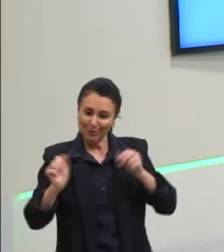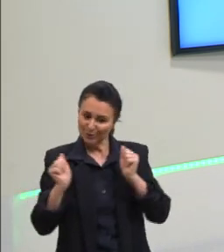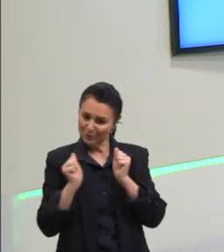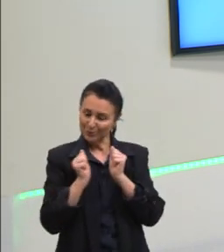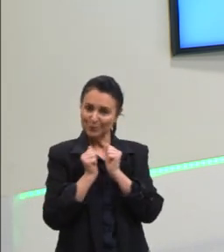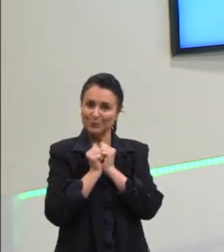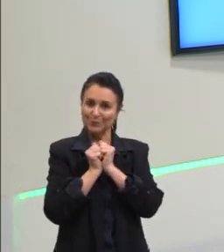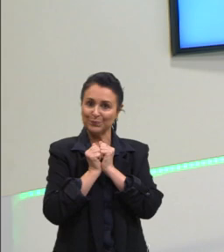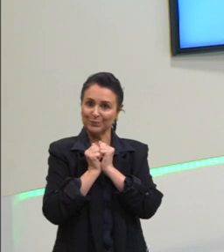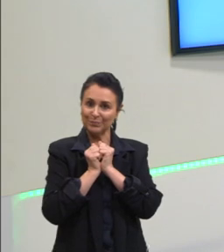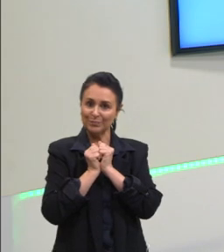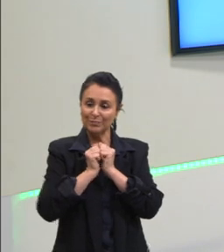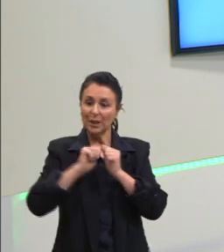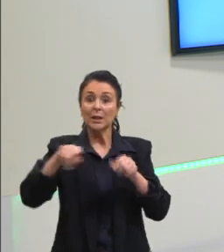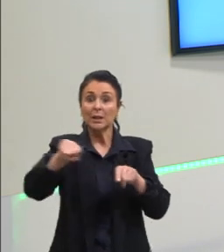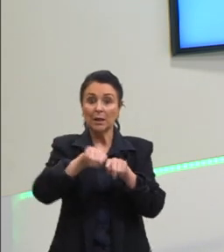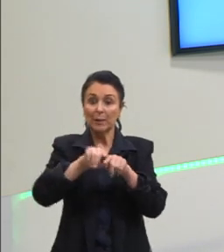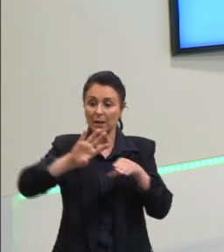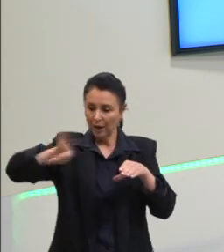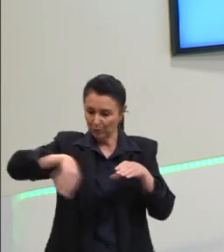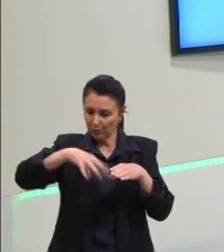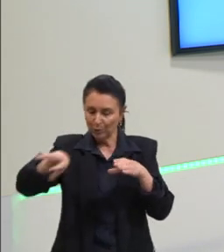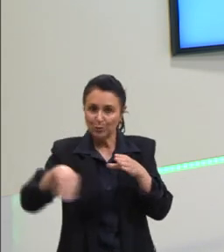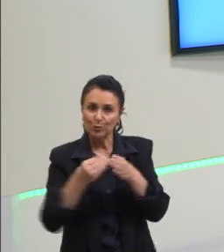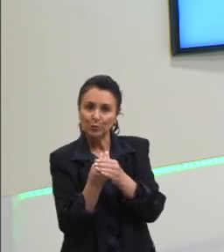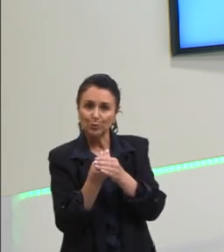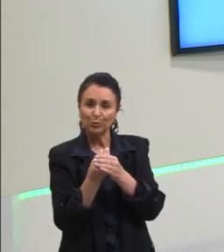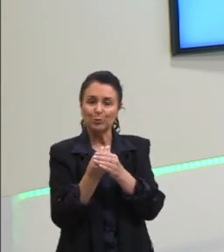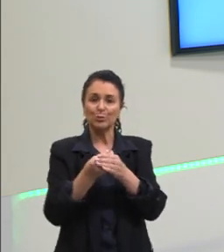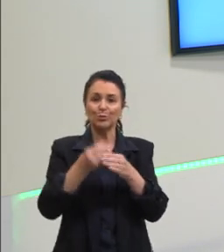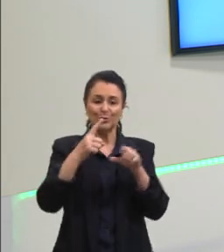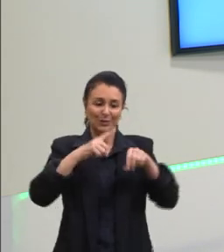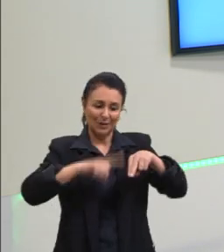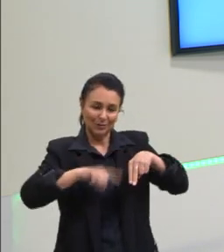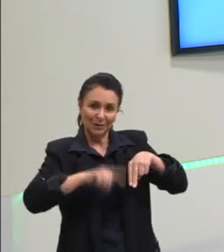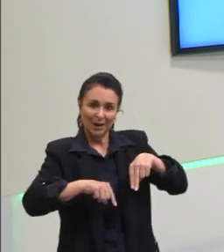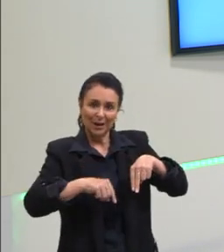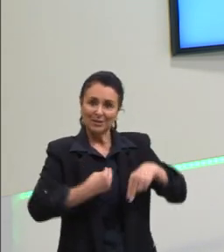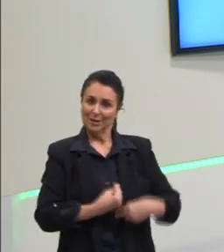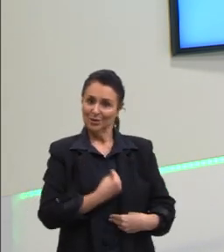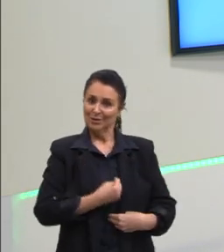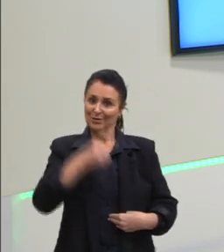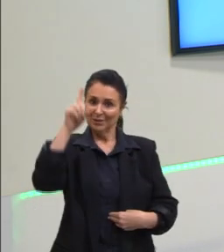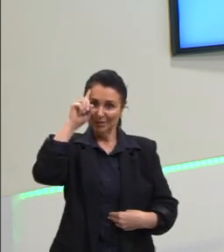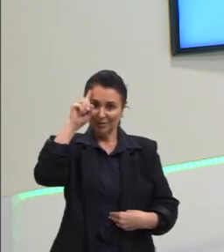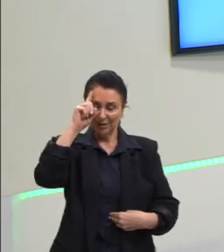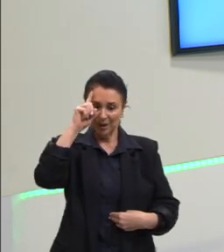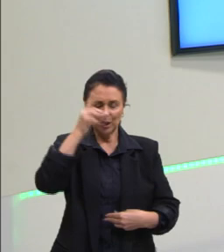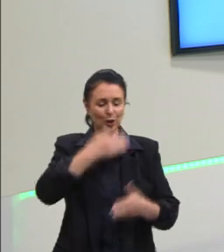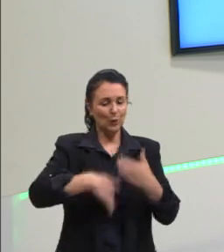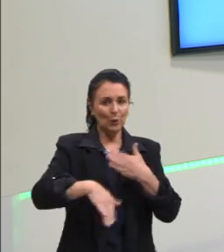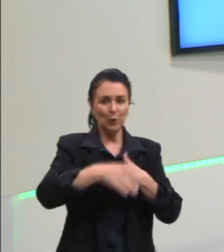nosso conjunto dos naturais claro no nosso cotidiano e é importante salientar que eles estão por toda parte